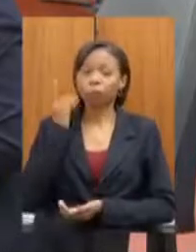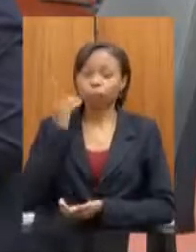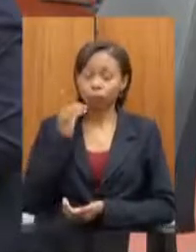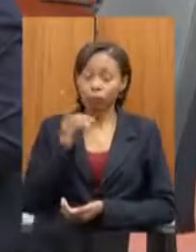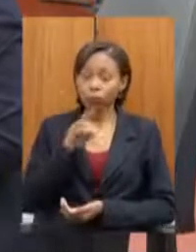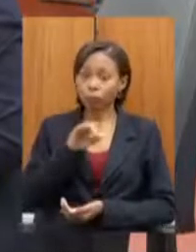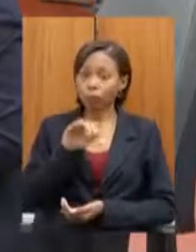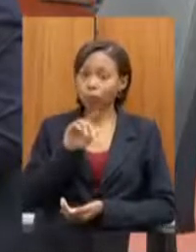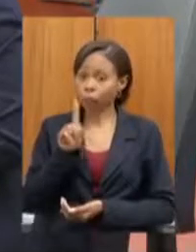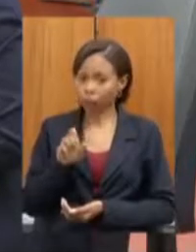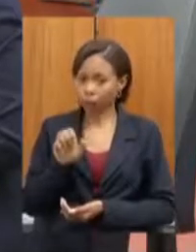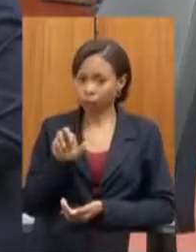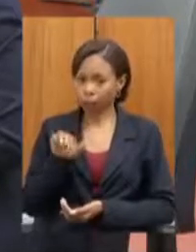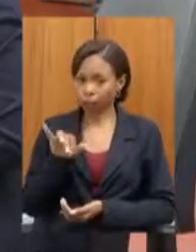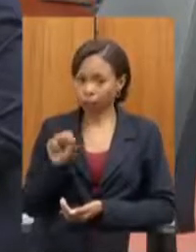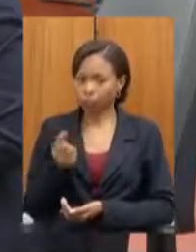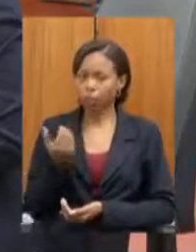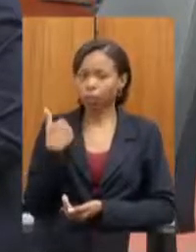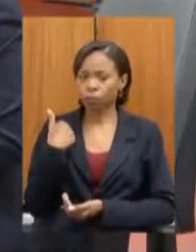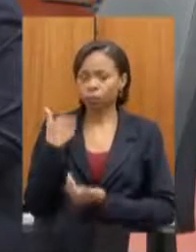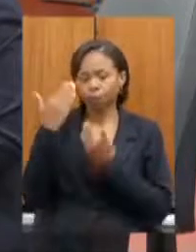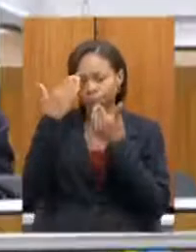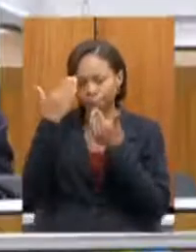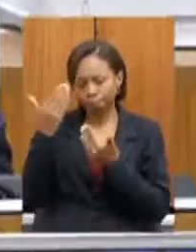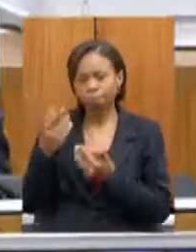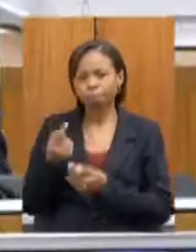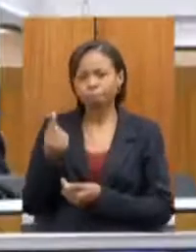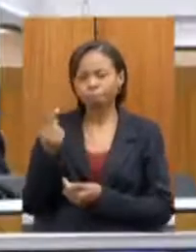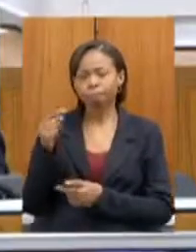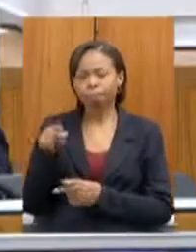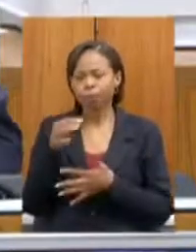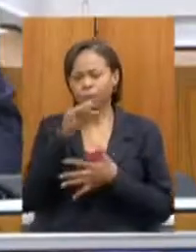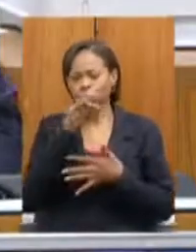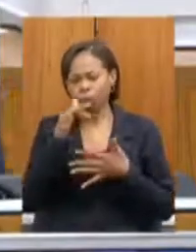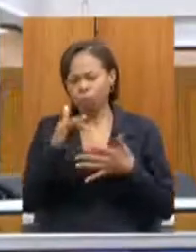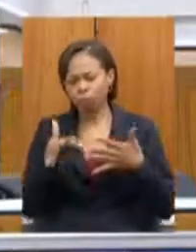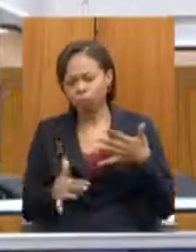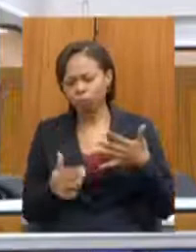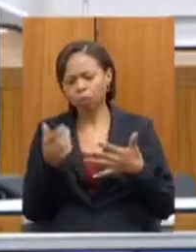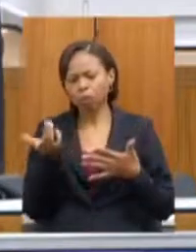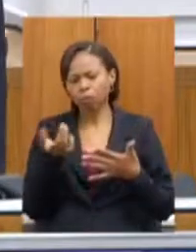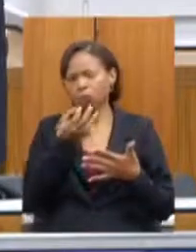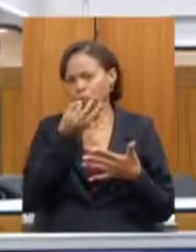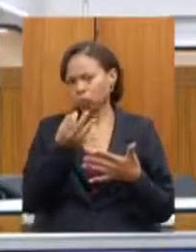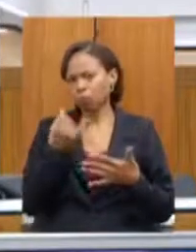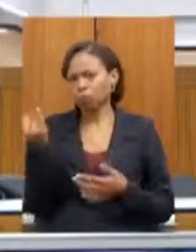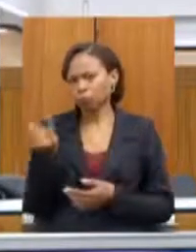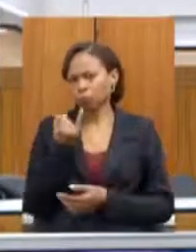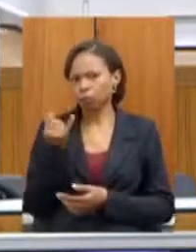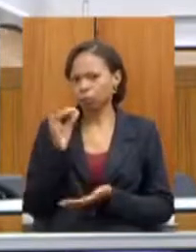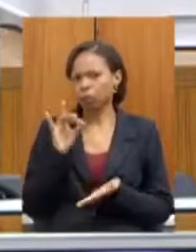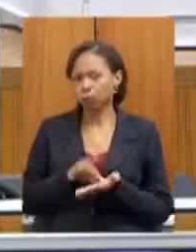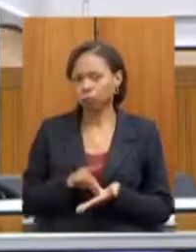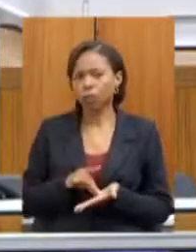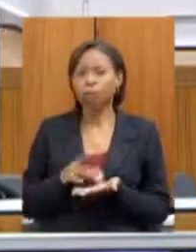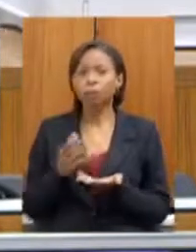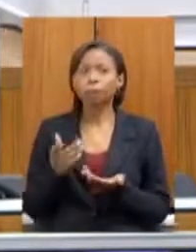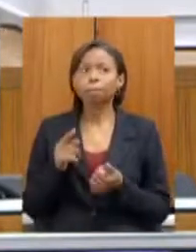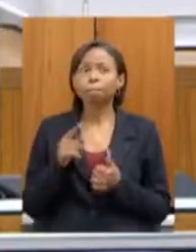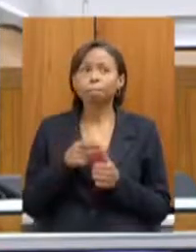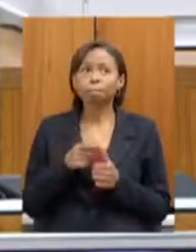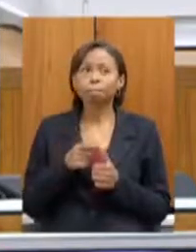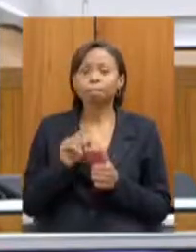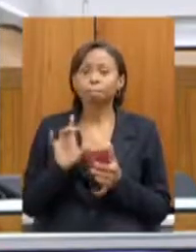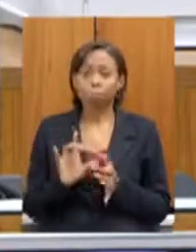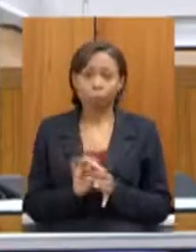agradecer as suas colocações muito legítimas inicialmente sobre a questão das concessões